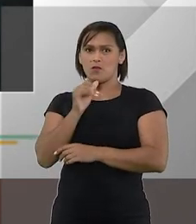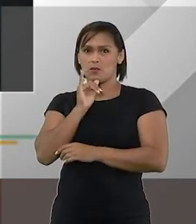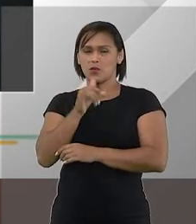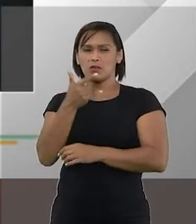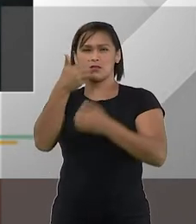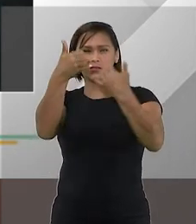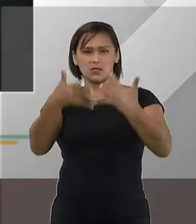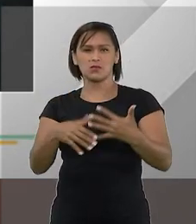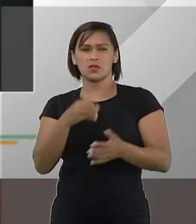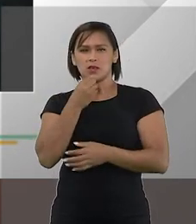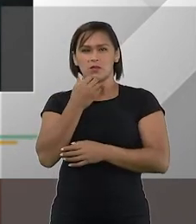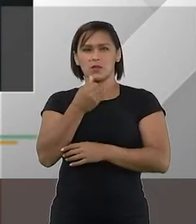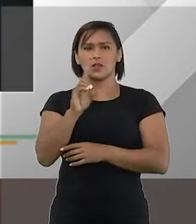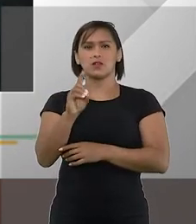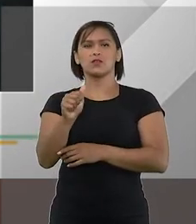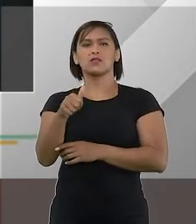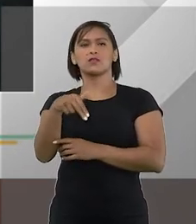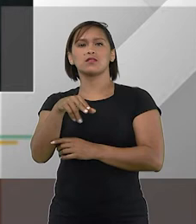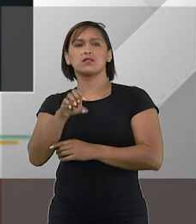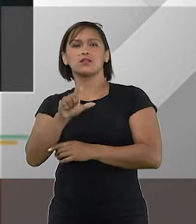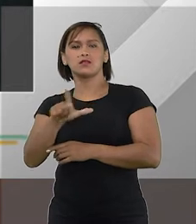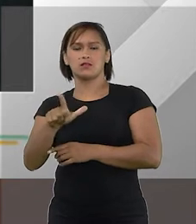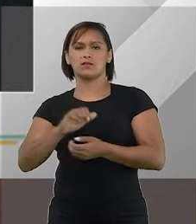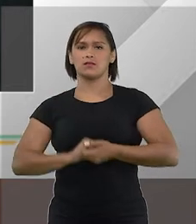explicar para a gente melhor esse modelo, doutor Daniel?